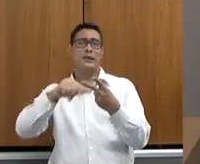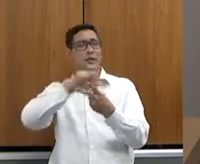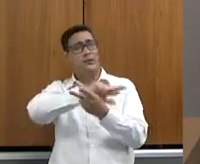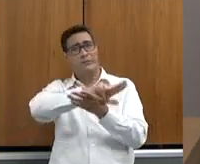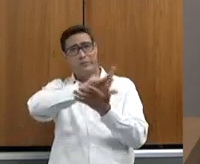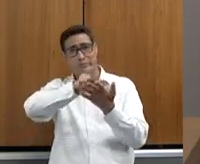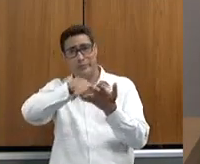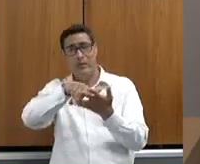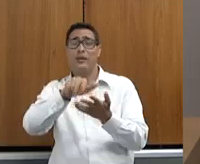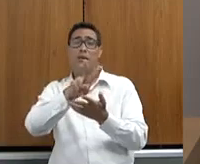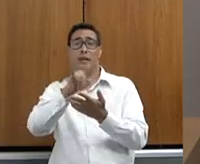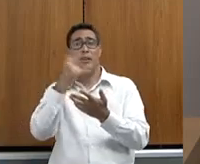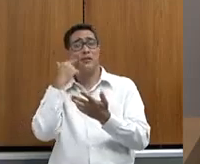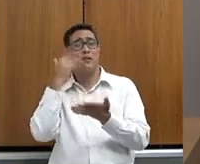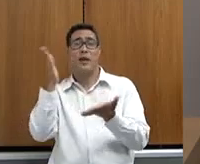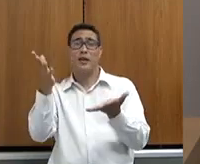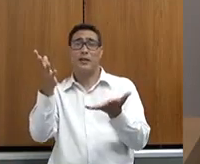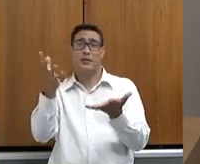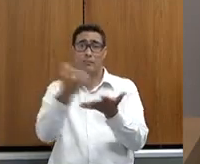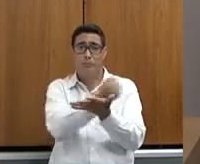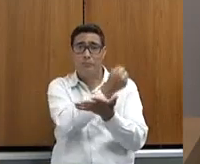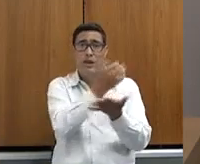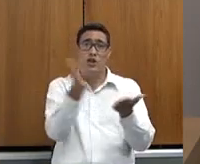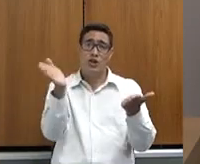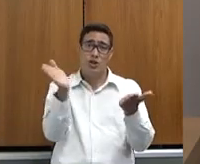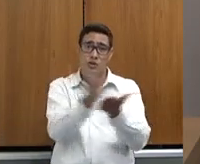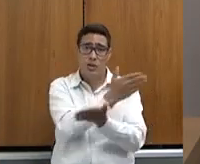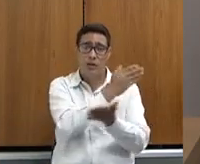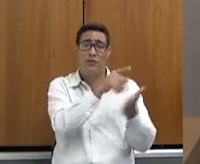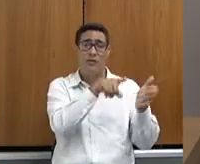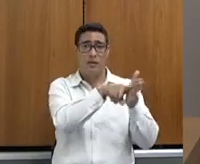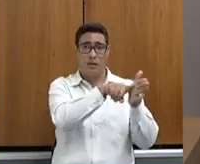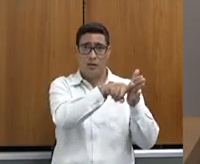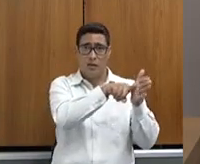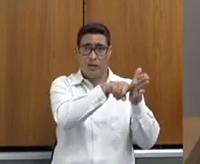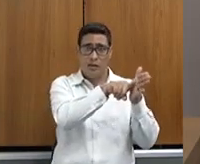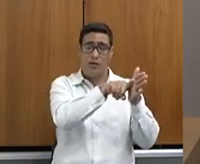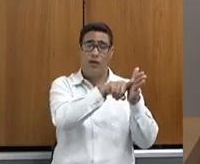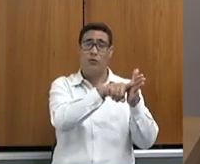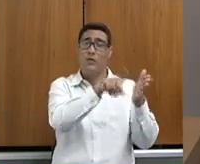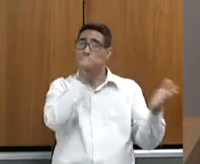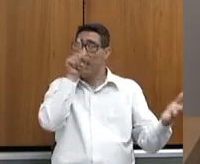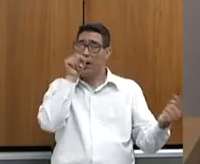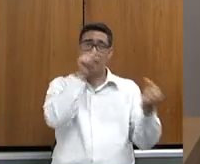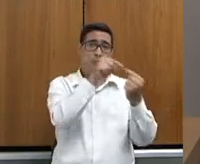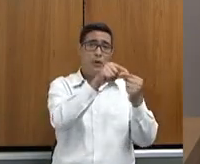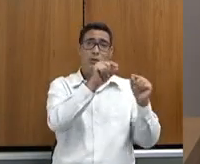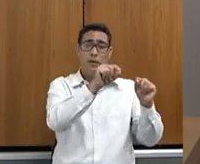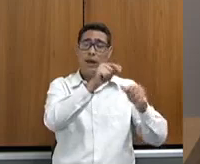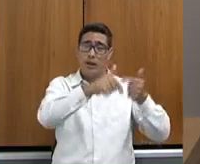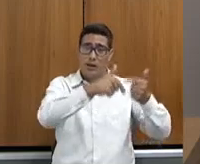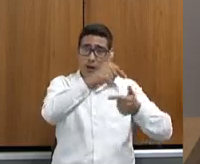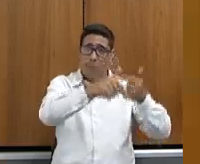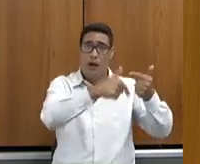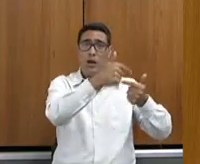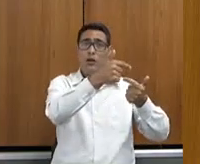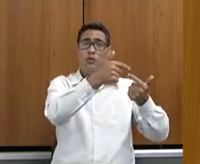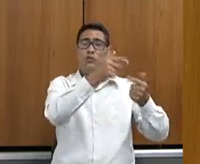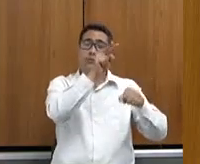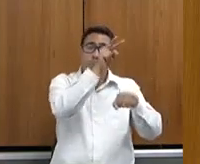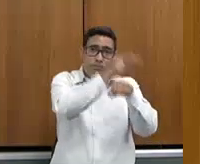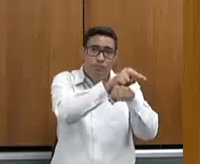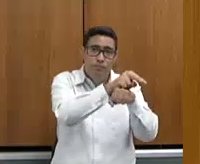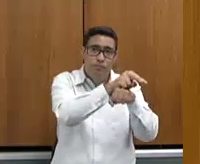onde nós vamos tirar a fiscalização desse contexto de embate e vamos colocá-la simplesmente para fazer o trabalho de fiscalização e não de